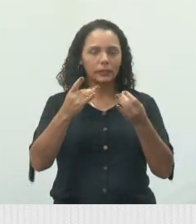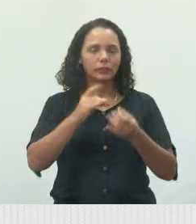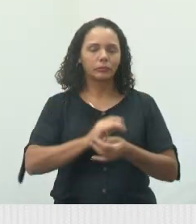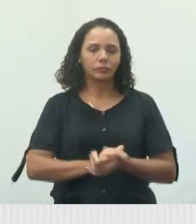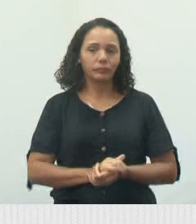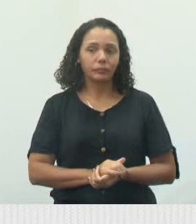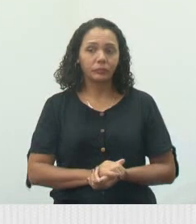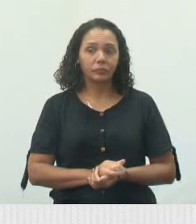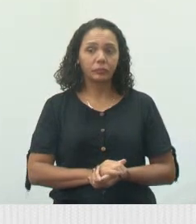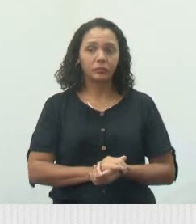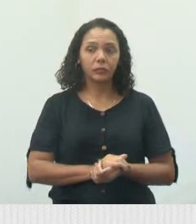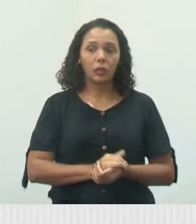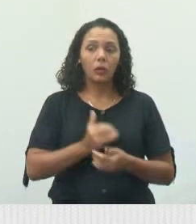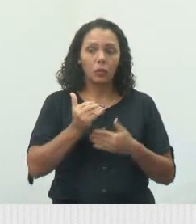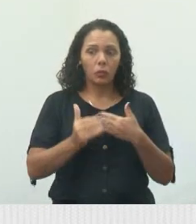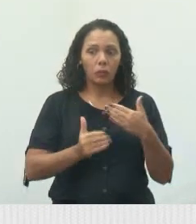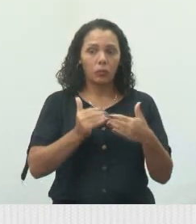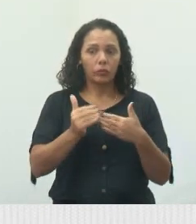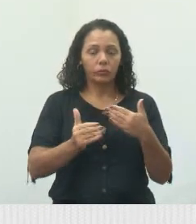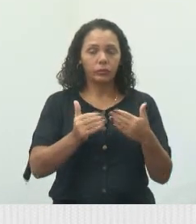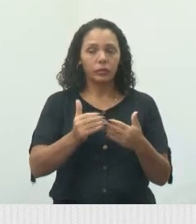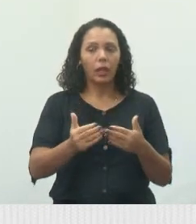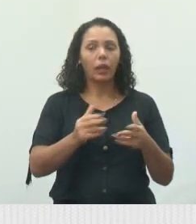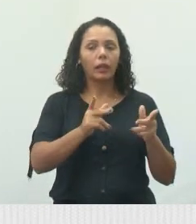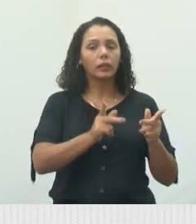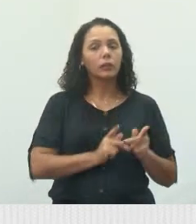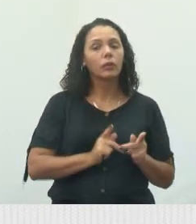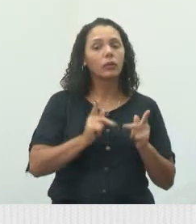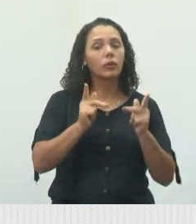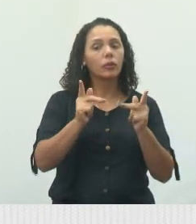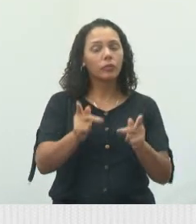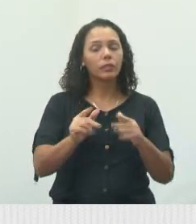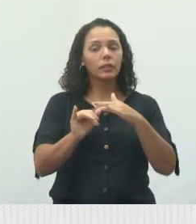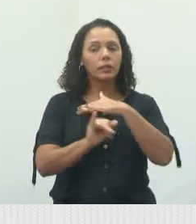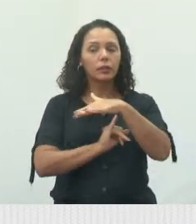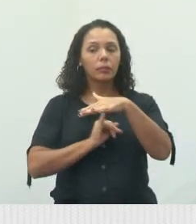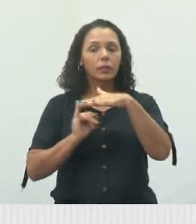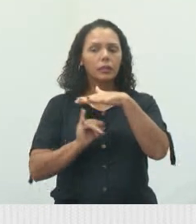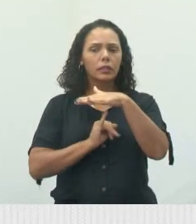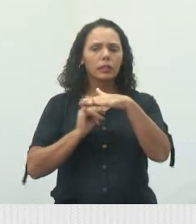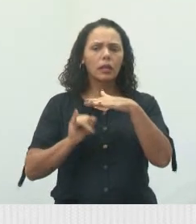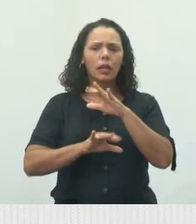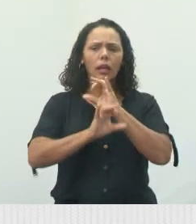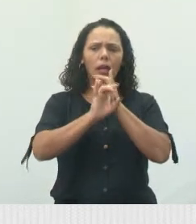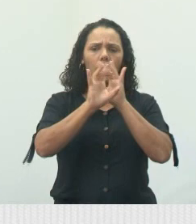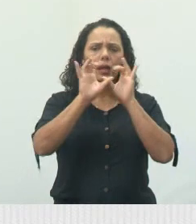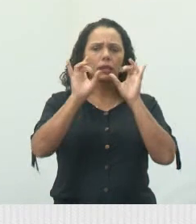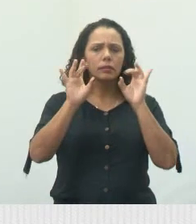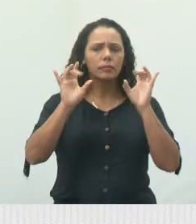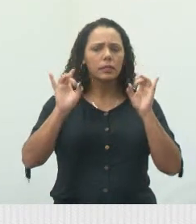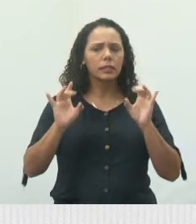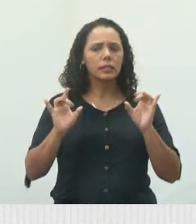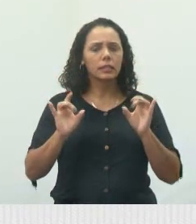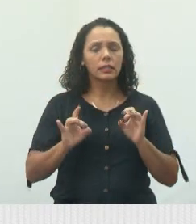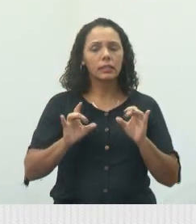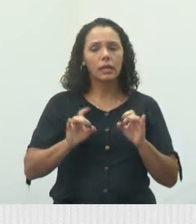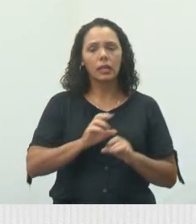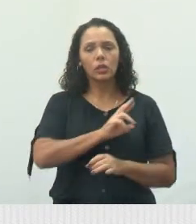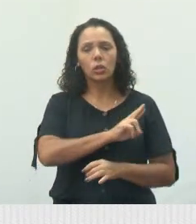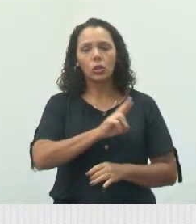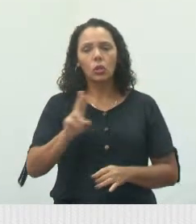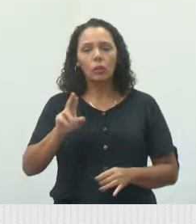E quero dar sequência. Fiz uma visita a uma entidade muito especial. chamada